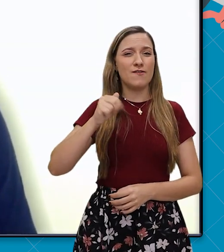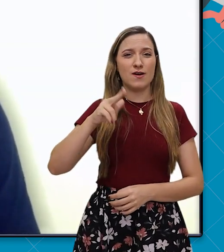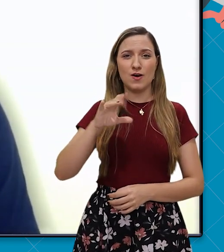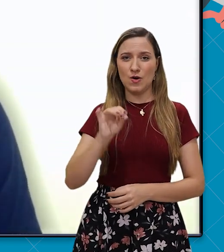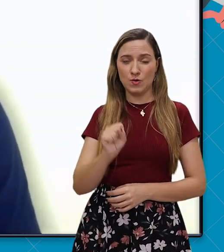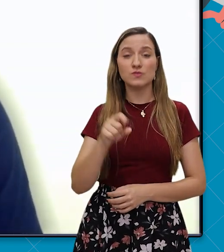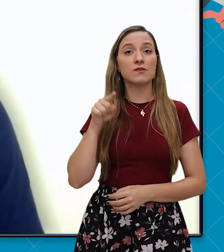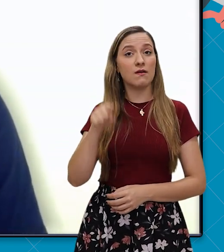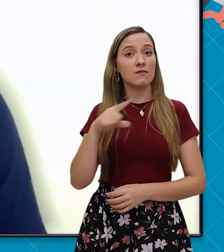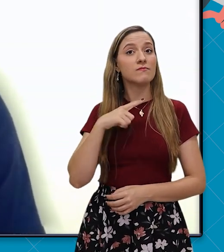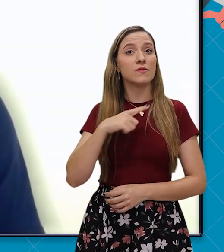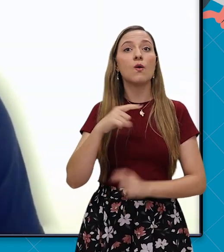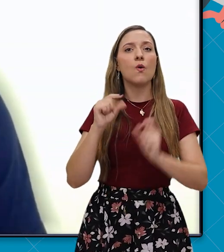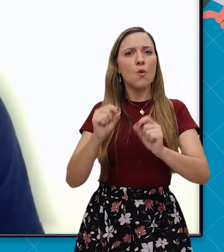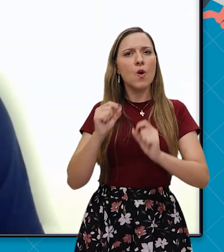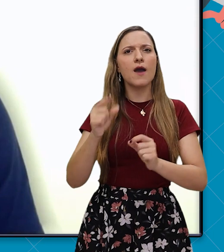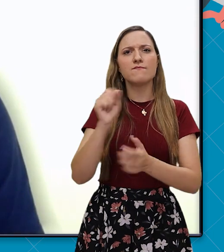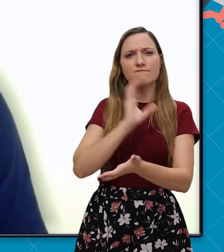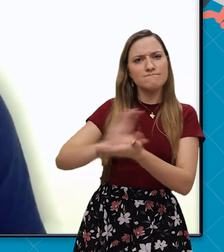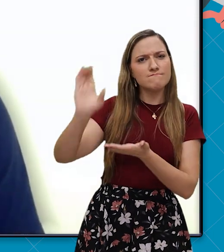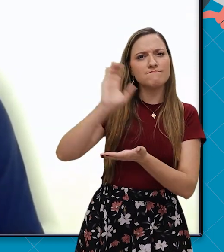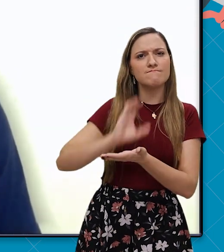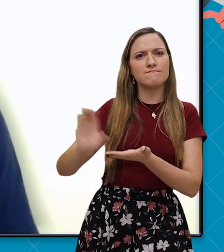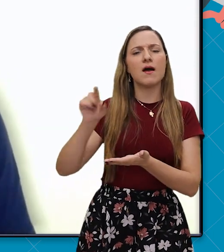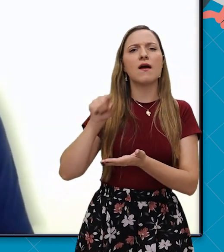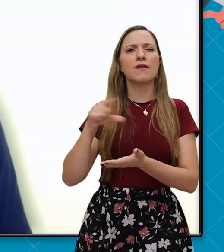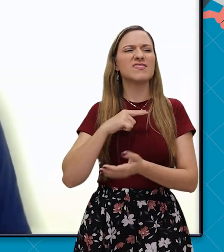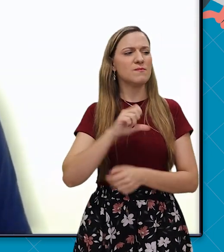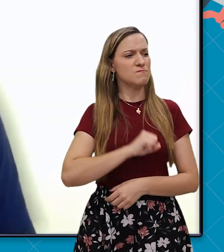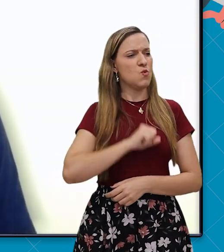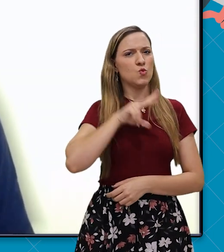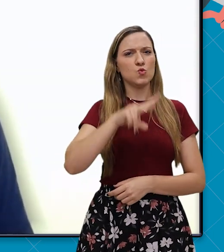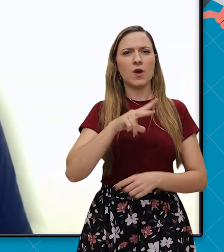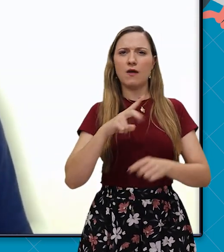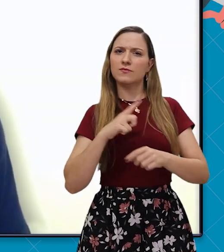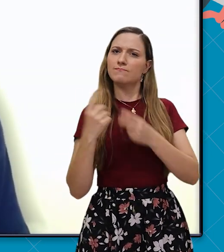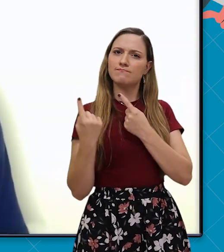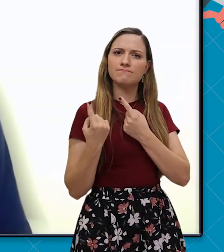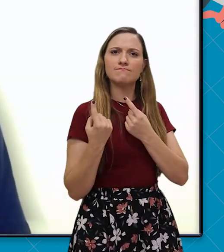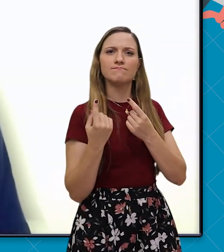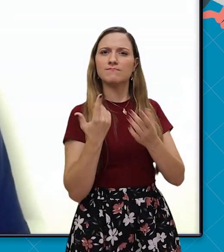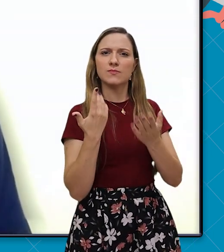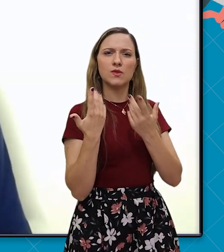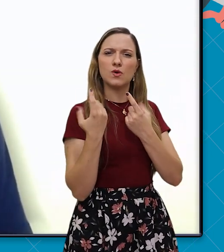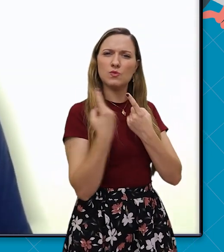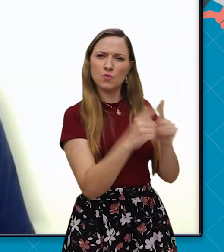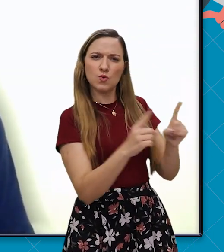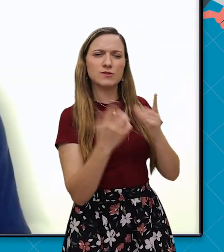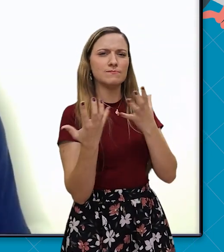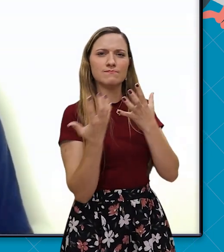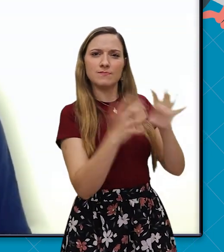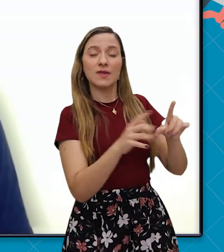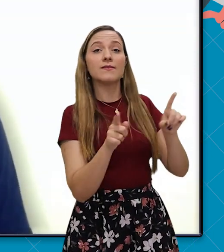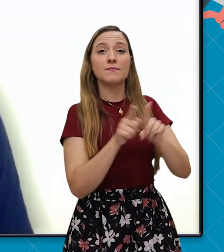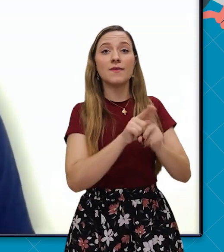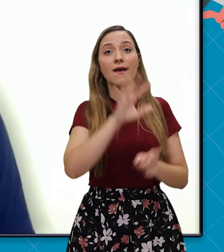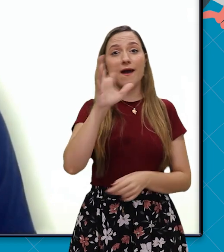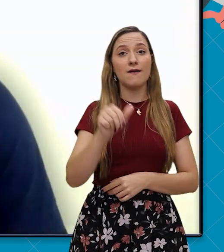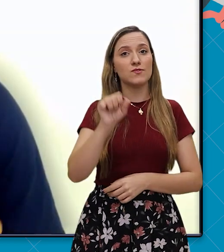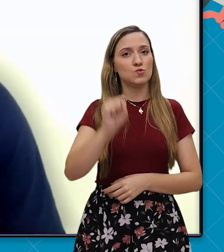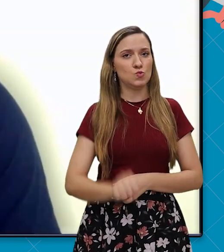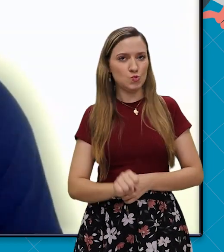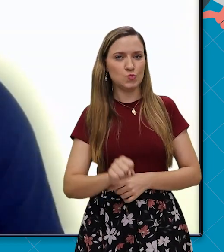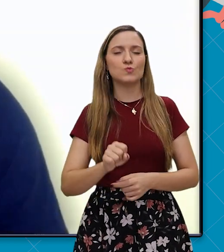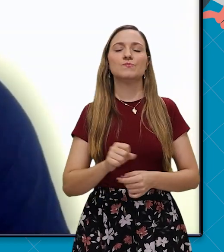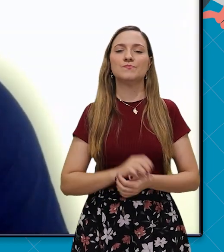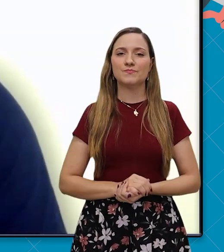francos. Assim, boicotando os produtos dos portugueses e dos sul-africanos.